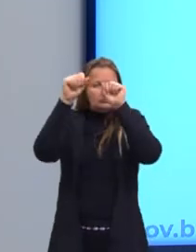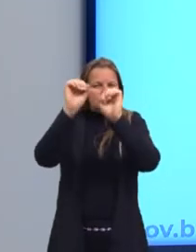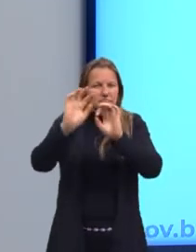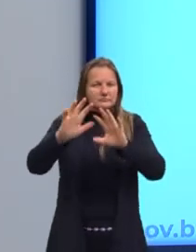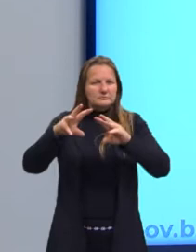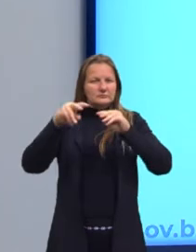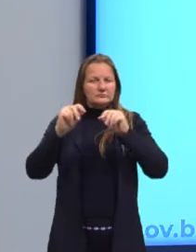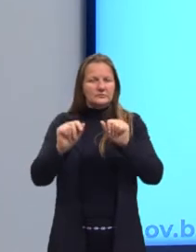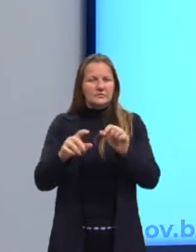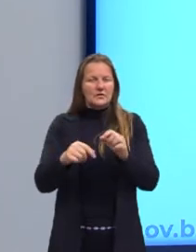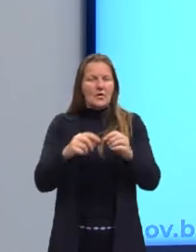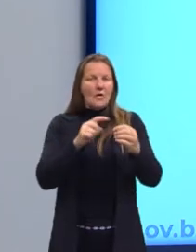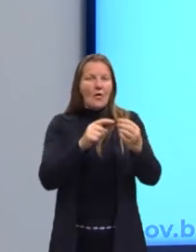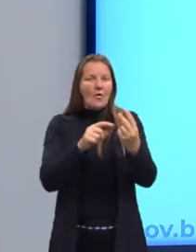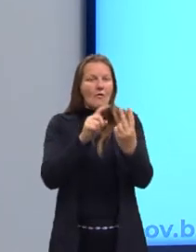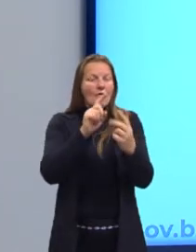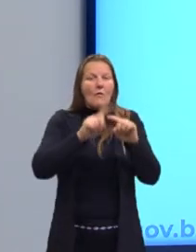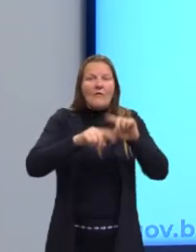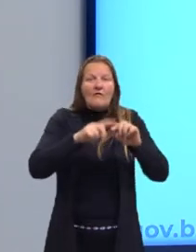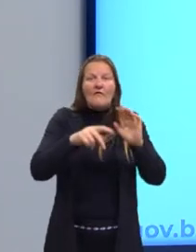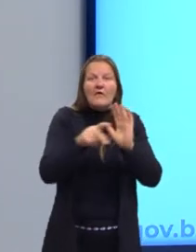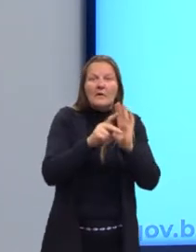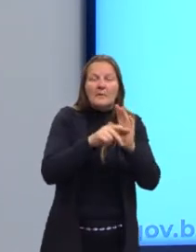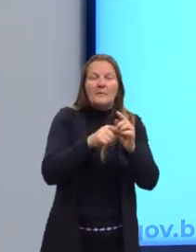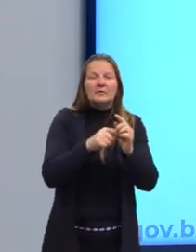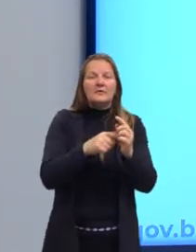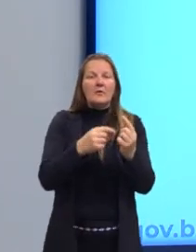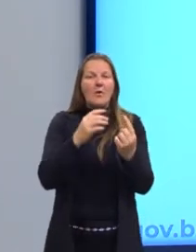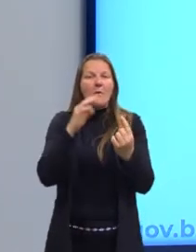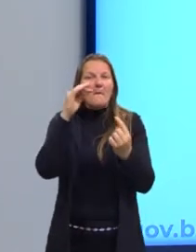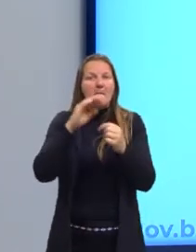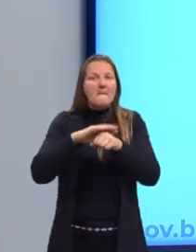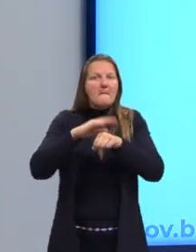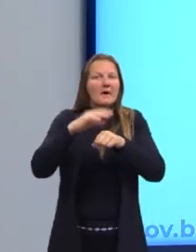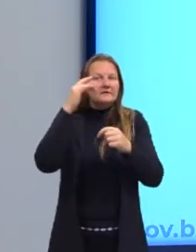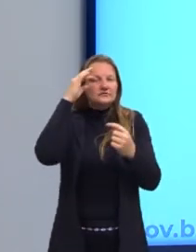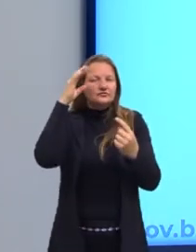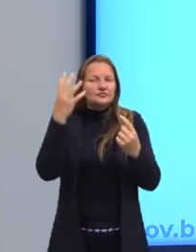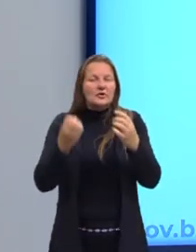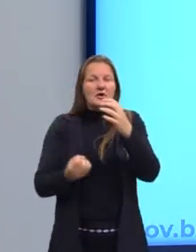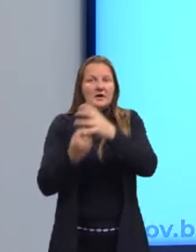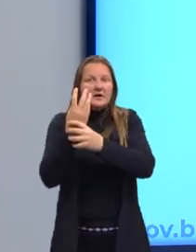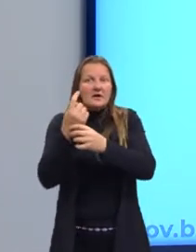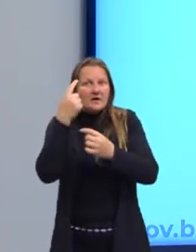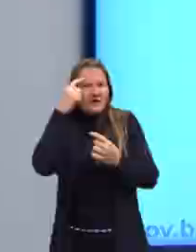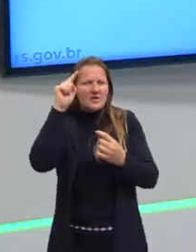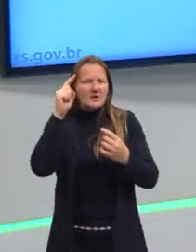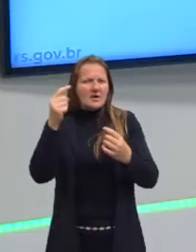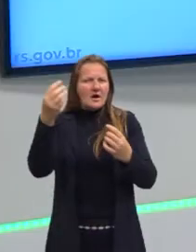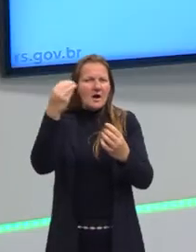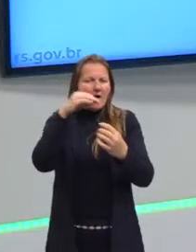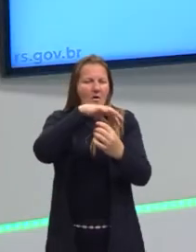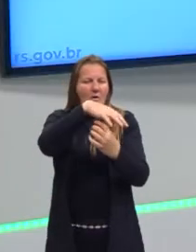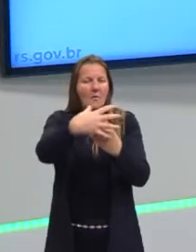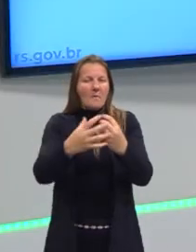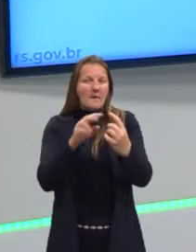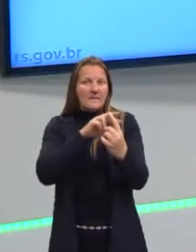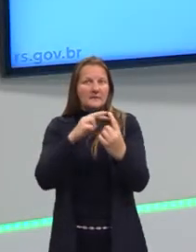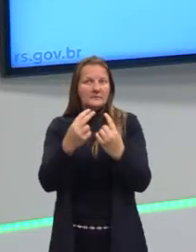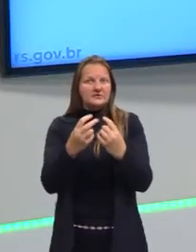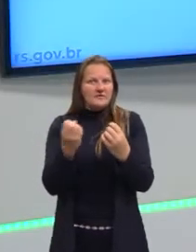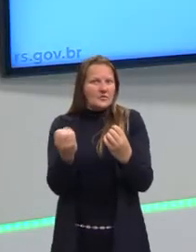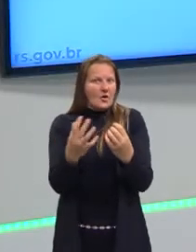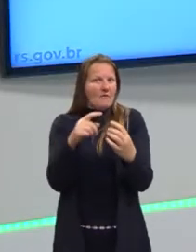do que o seu valor de uso. O que é o fetichismo, né? É, por exemplo, criar uma áurea, uma perspectiva.